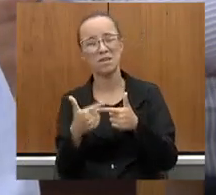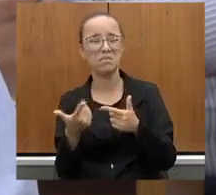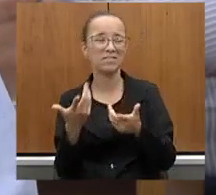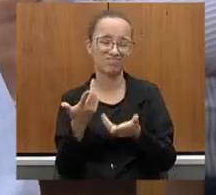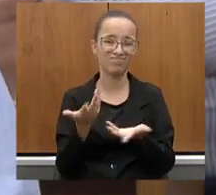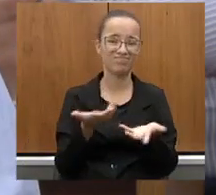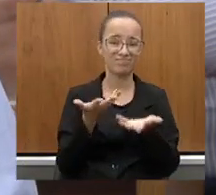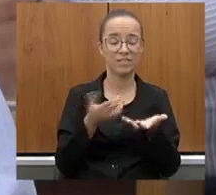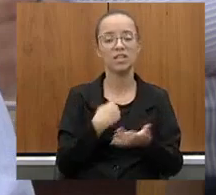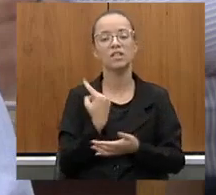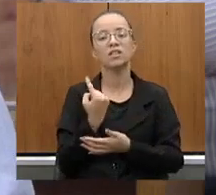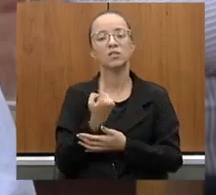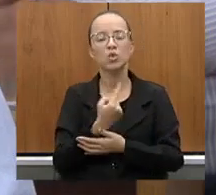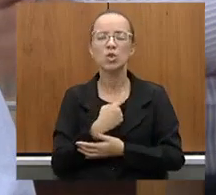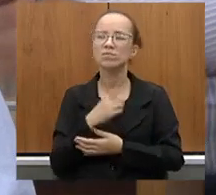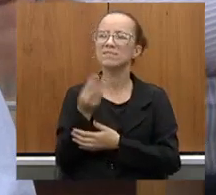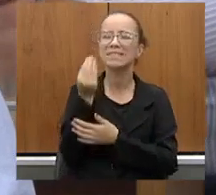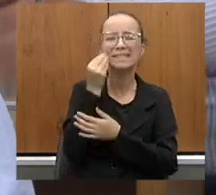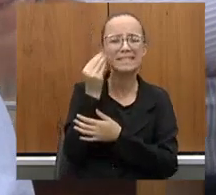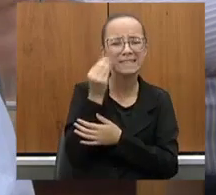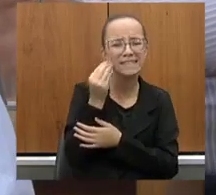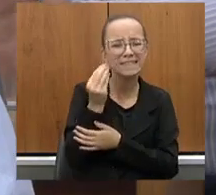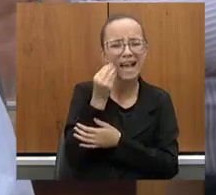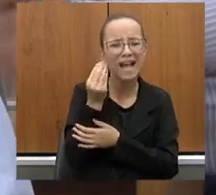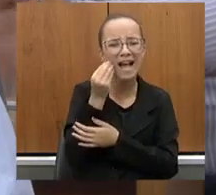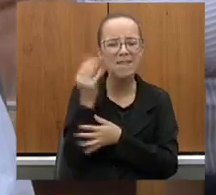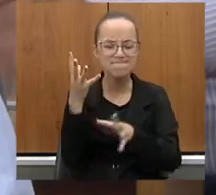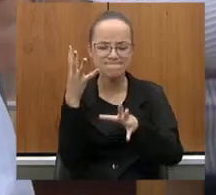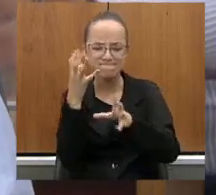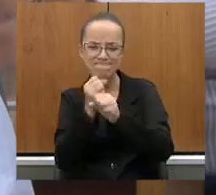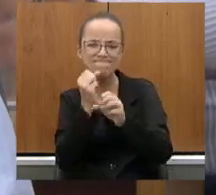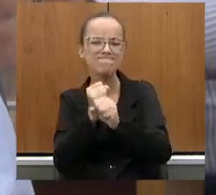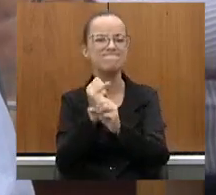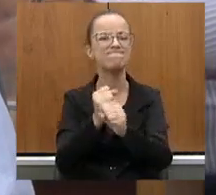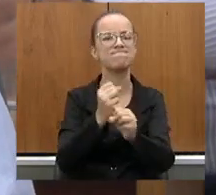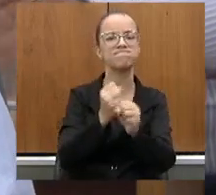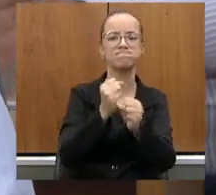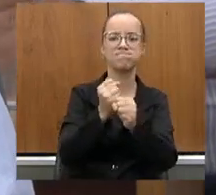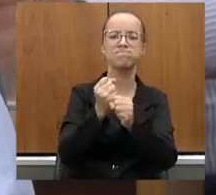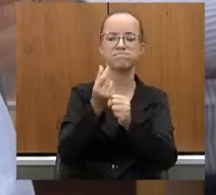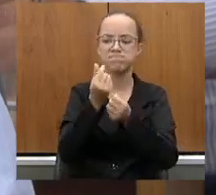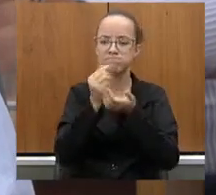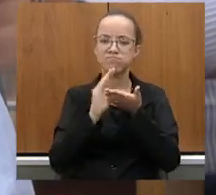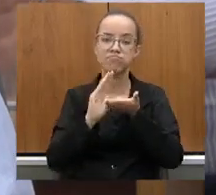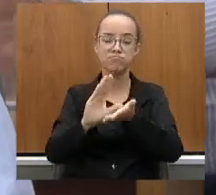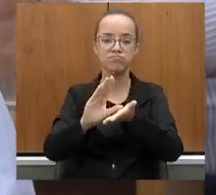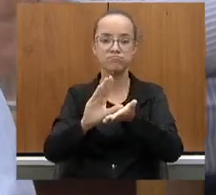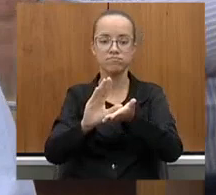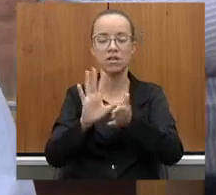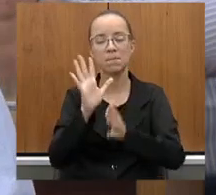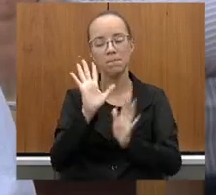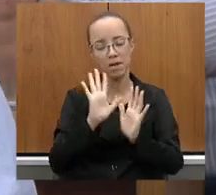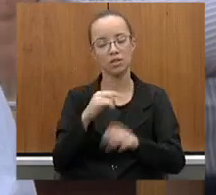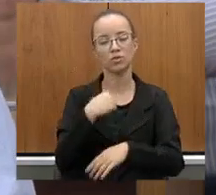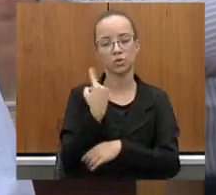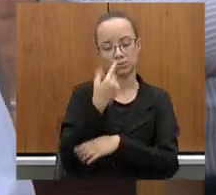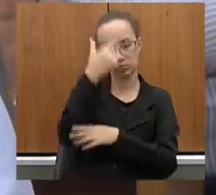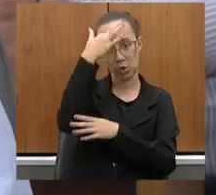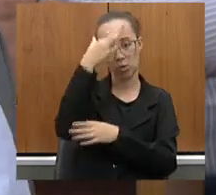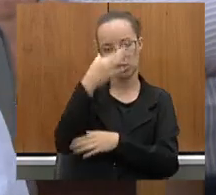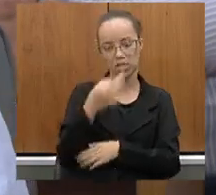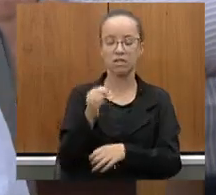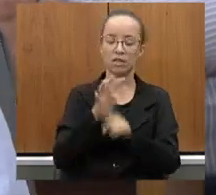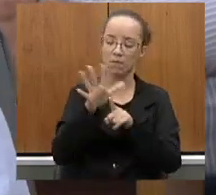está tentando equacionar esses recursos para a pavimentação, mas temos plena consciência dessa